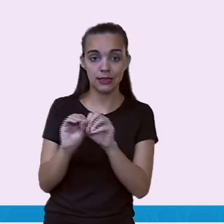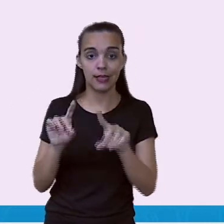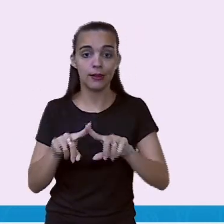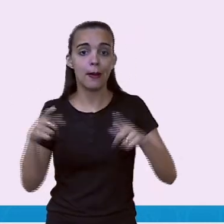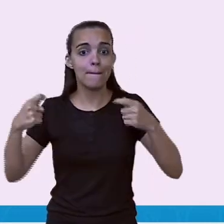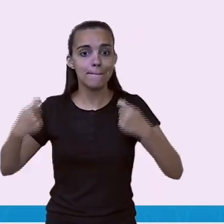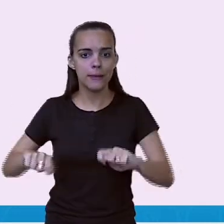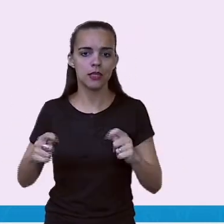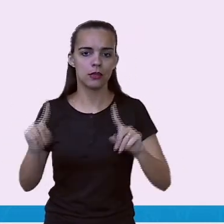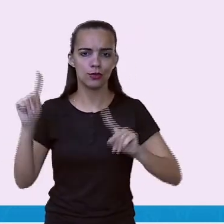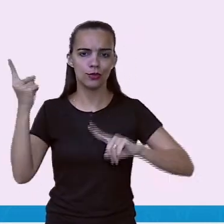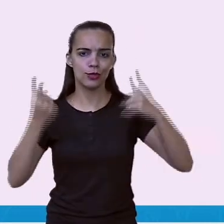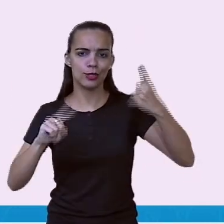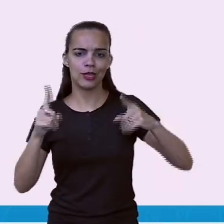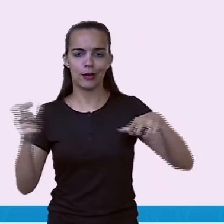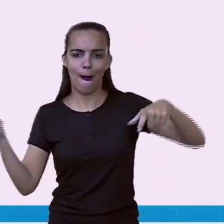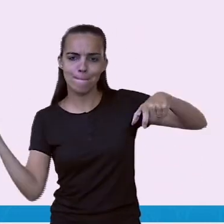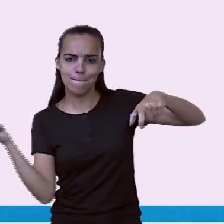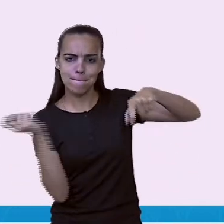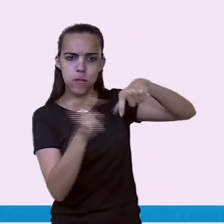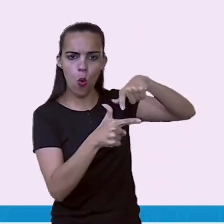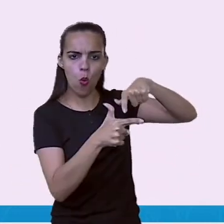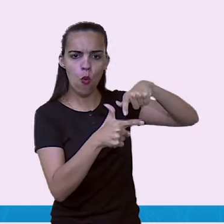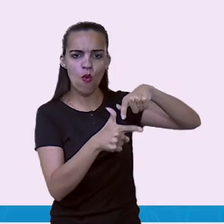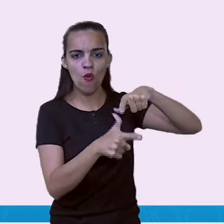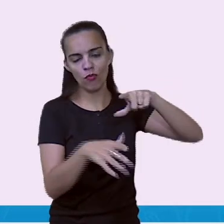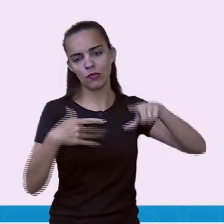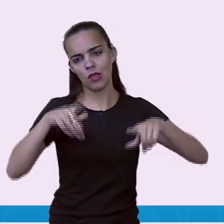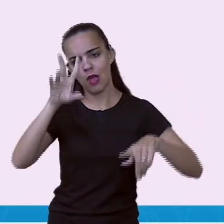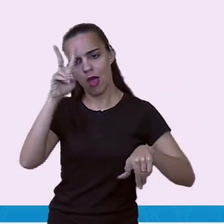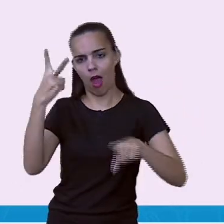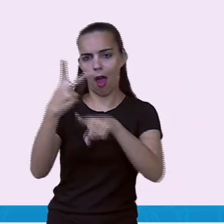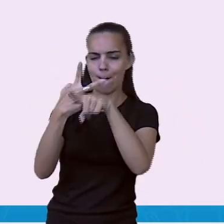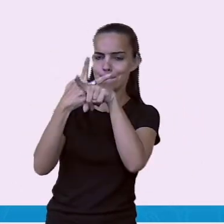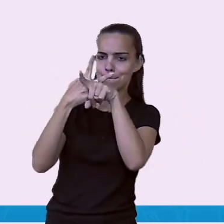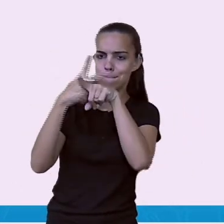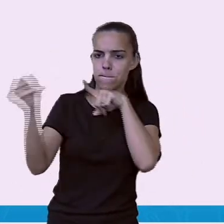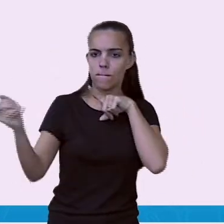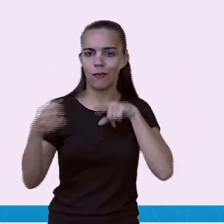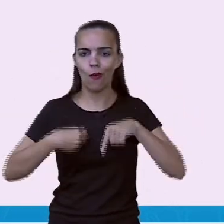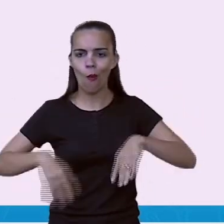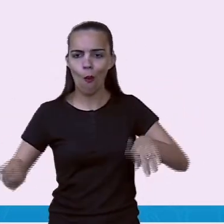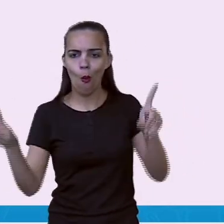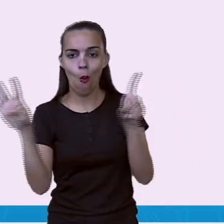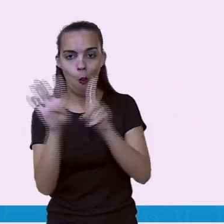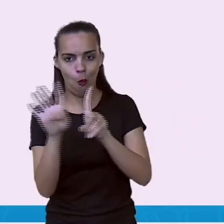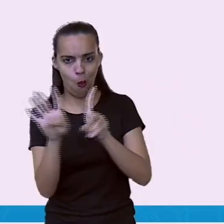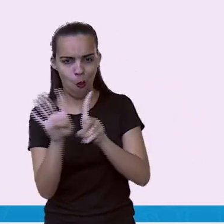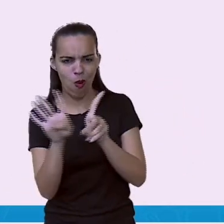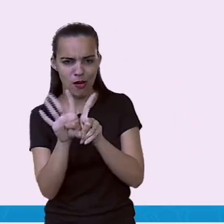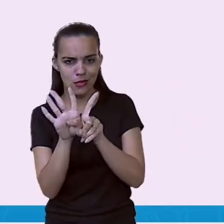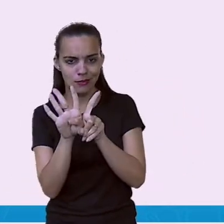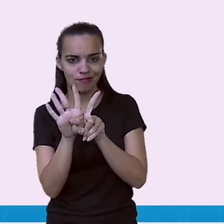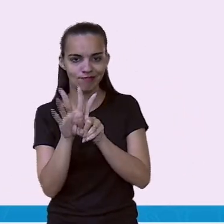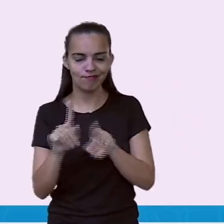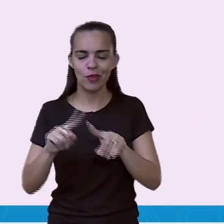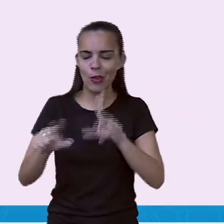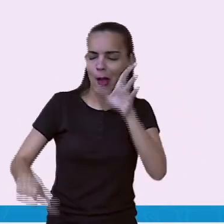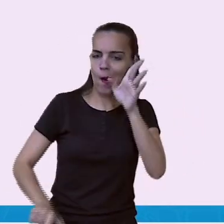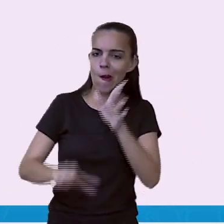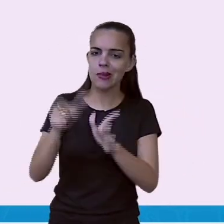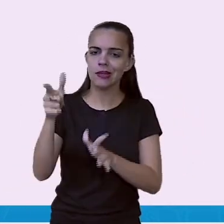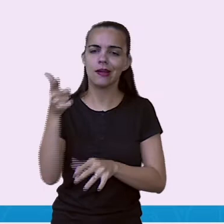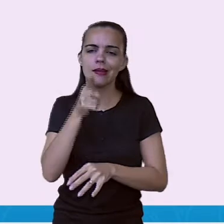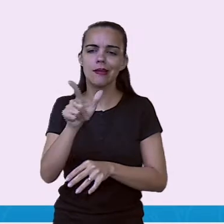e chegou à sua primeira Copa. Então, foi somente em 2015 que os chilenos conquistou o seu